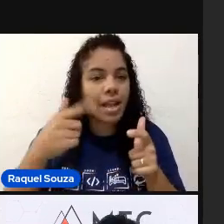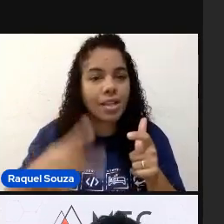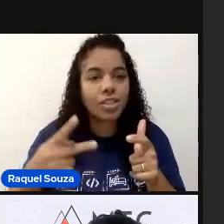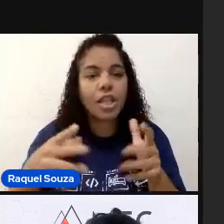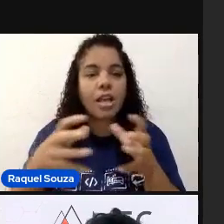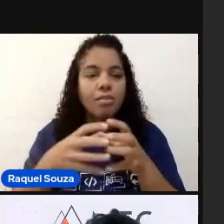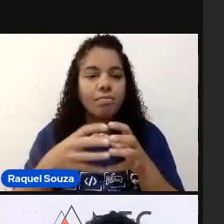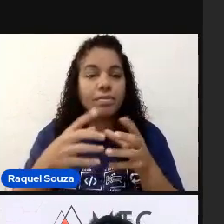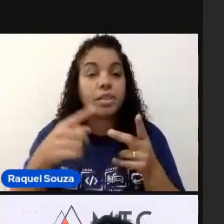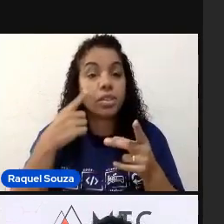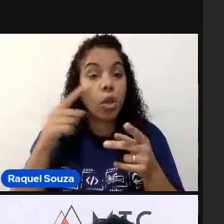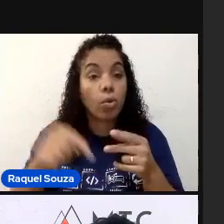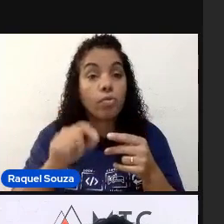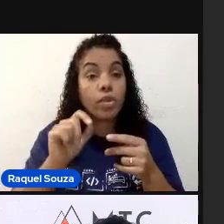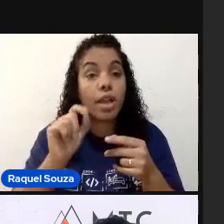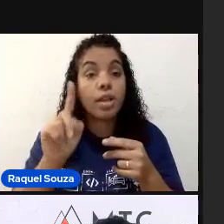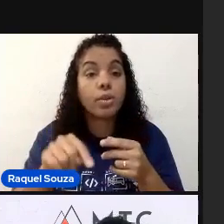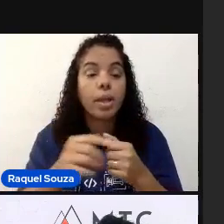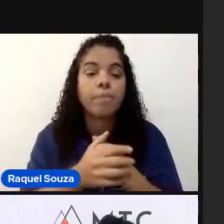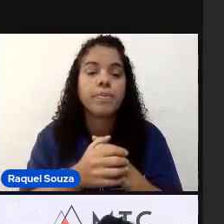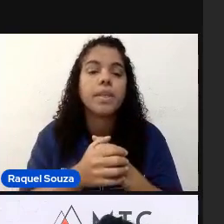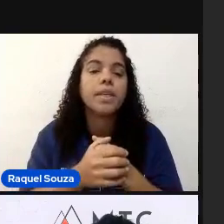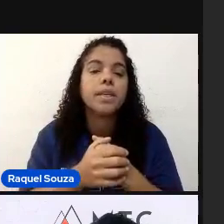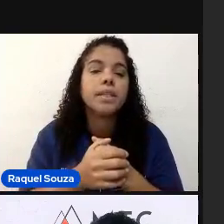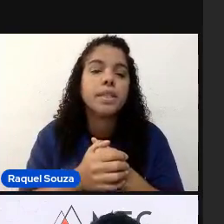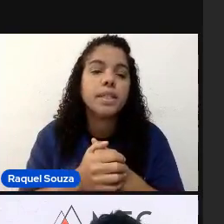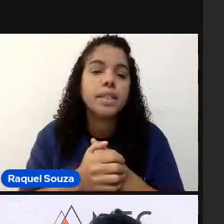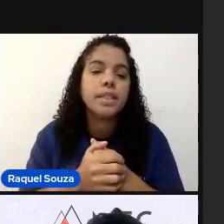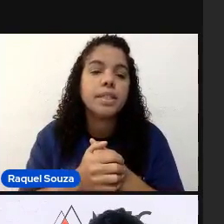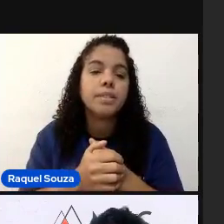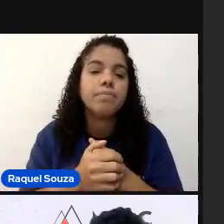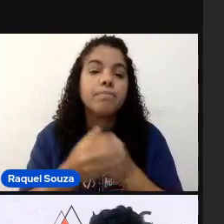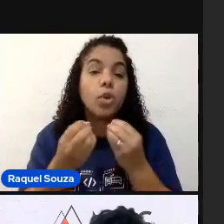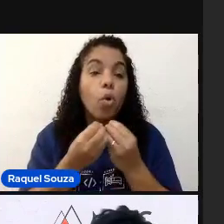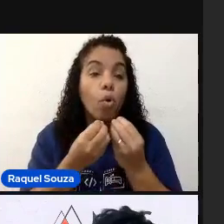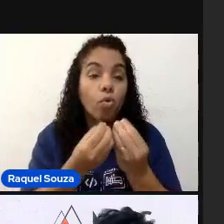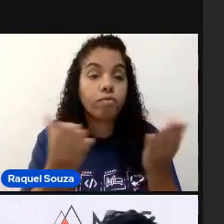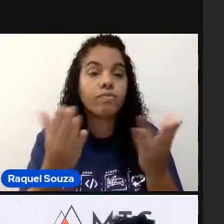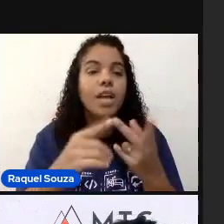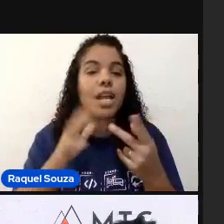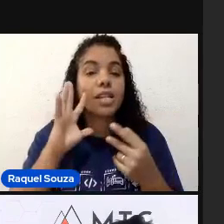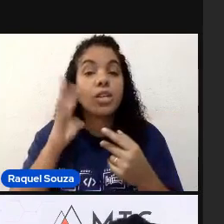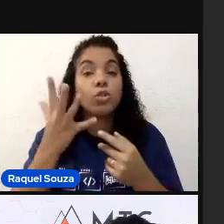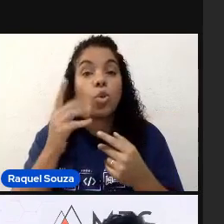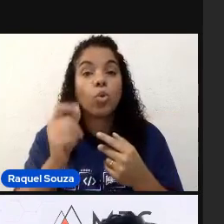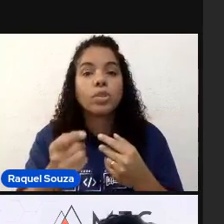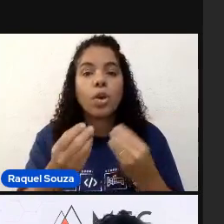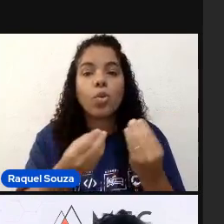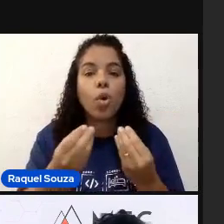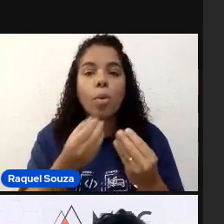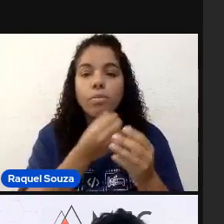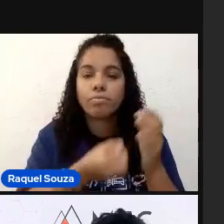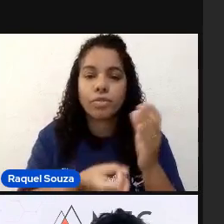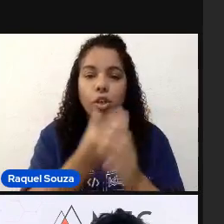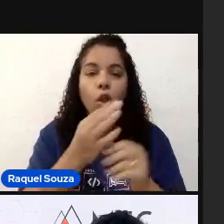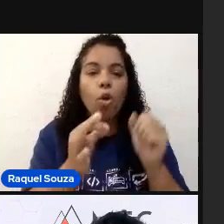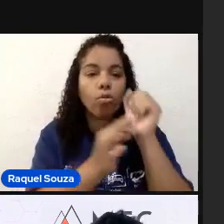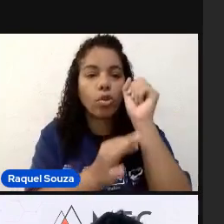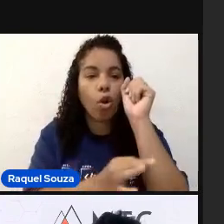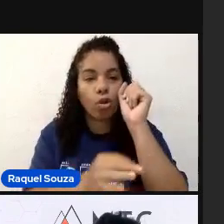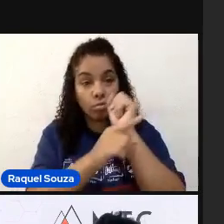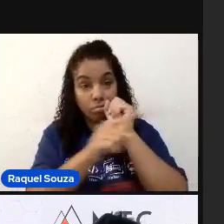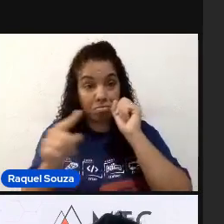Então, eles vieram. E... Ofereceram uma solução. Que criaram um código para você